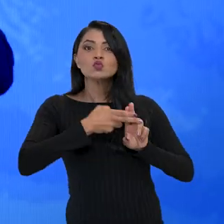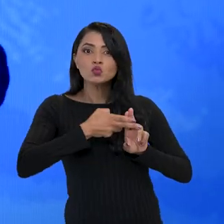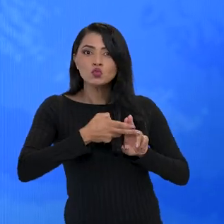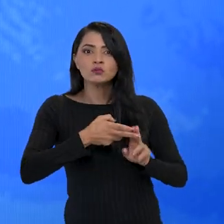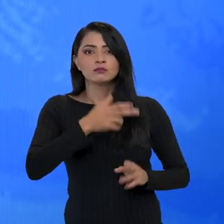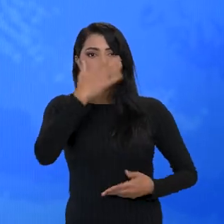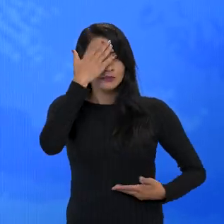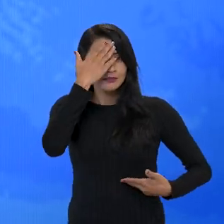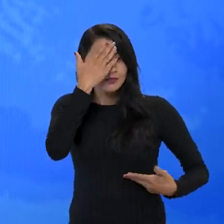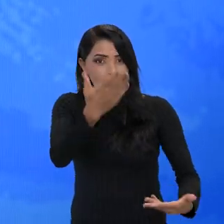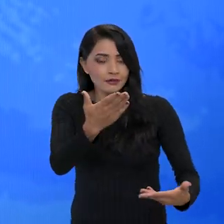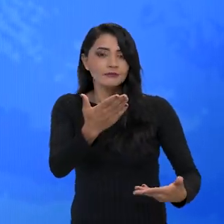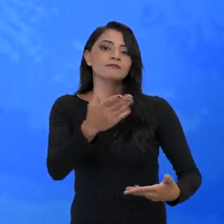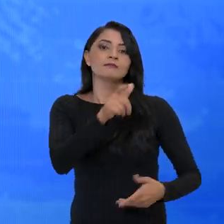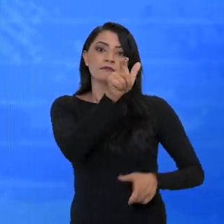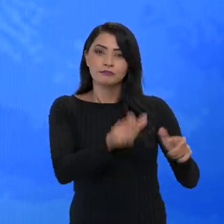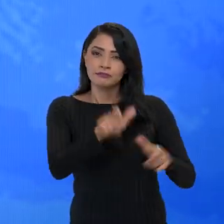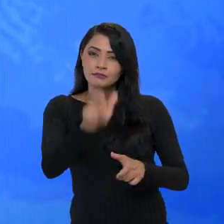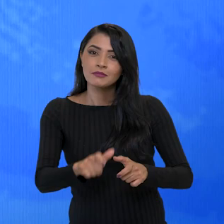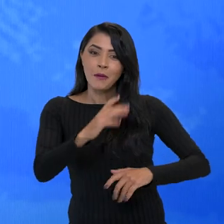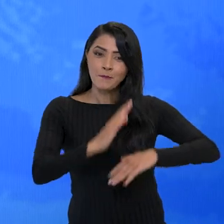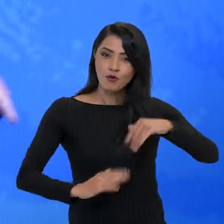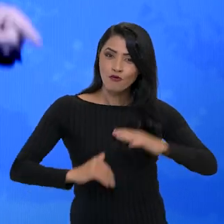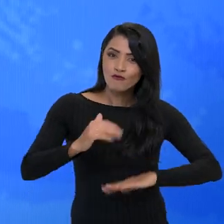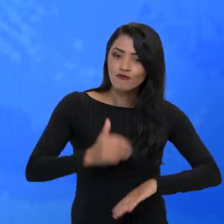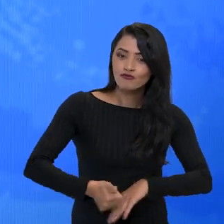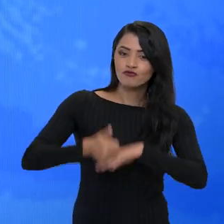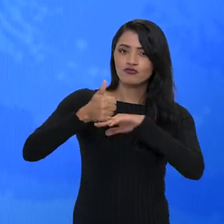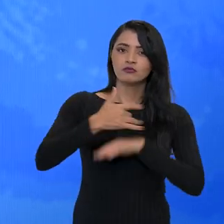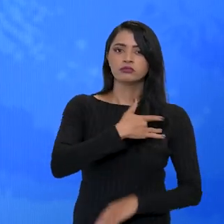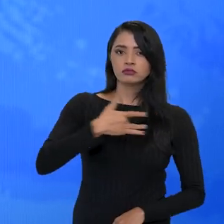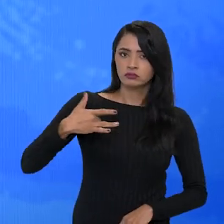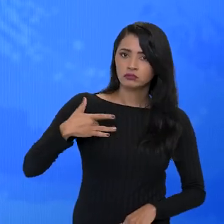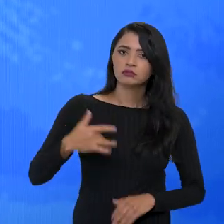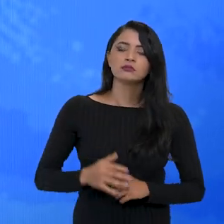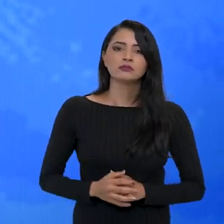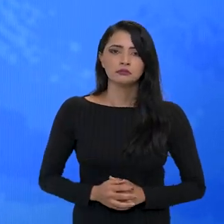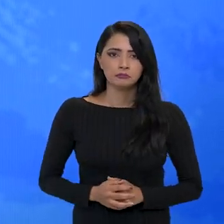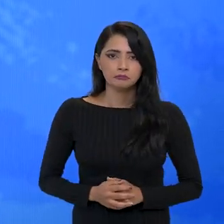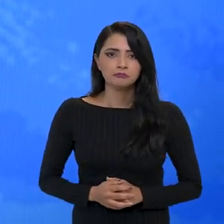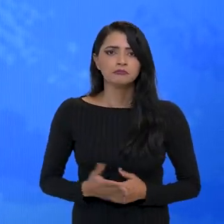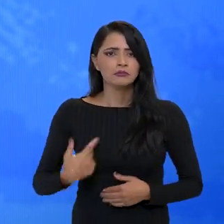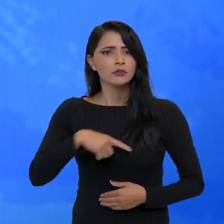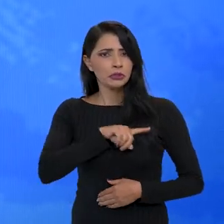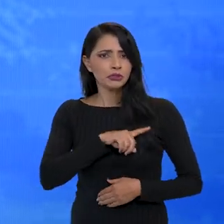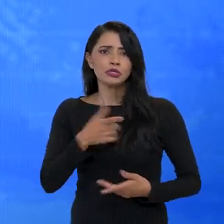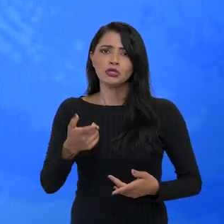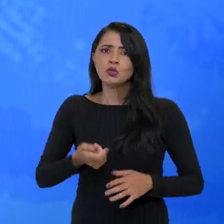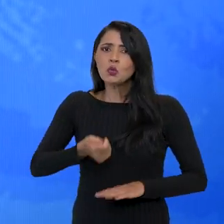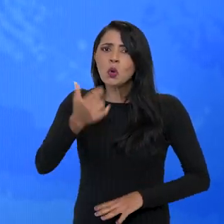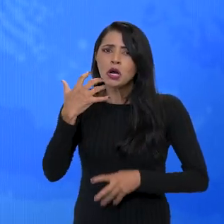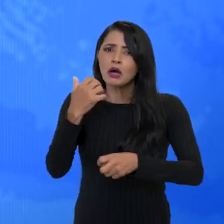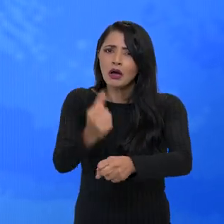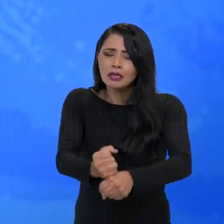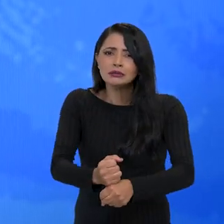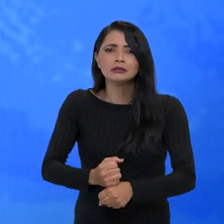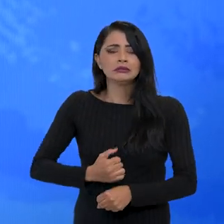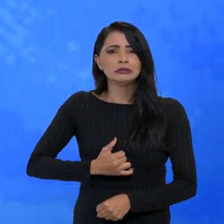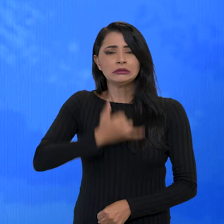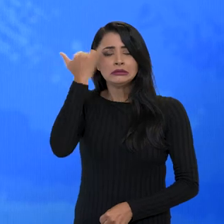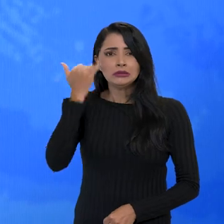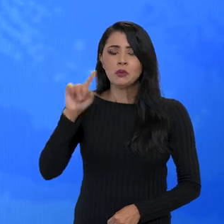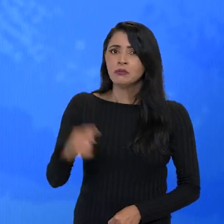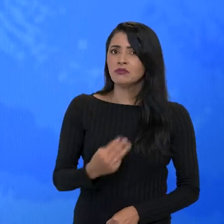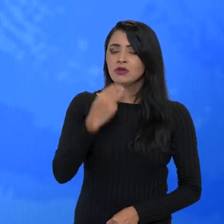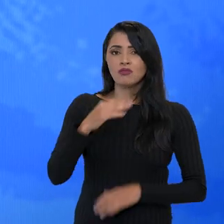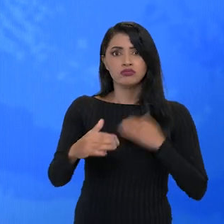graças ao SUS, graças a todos os profissionais de saúde, a gente não chegou a